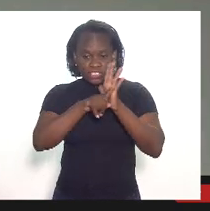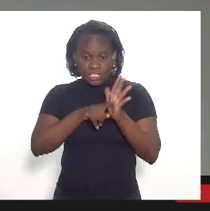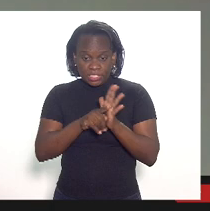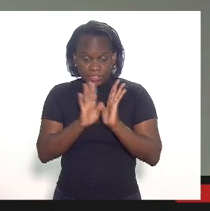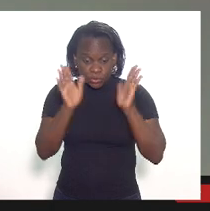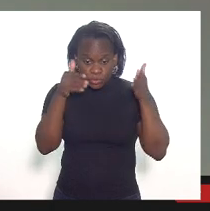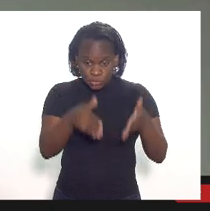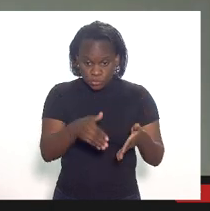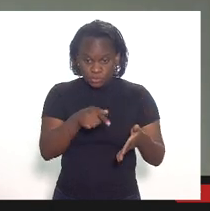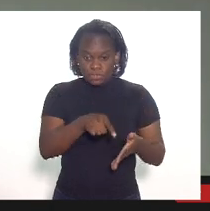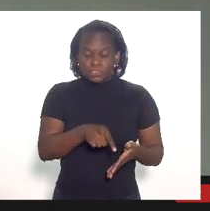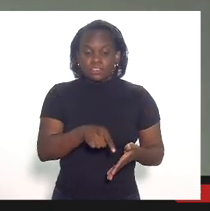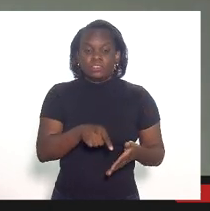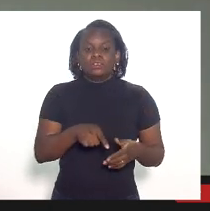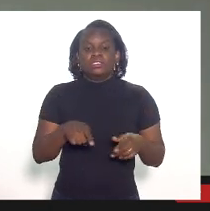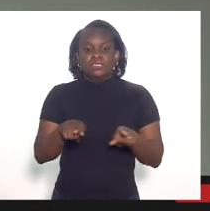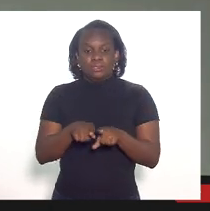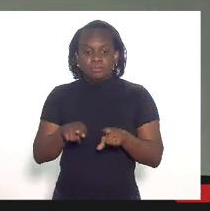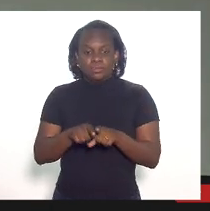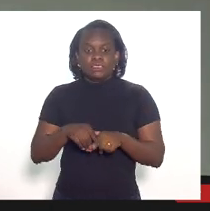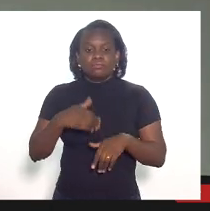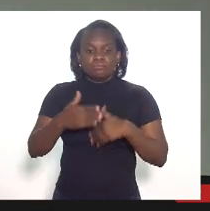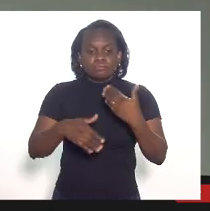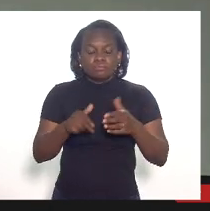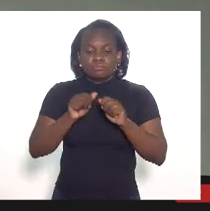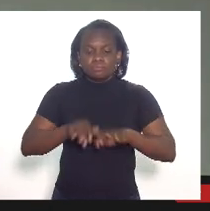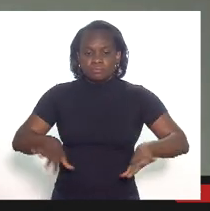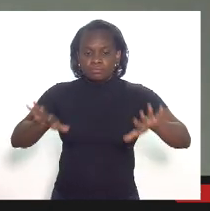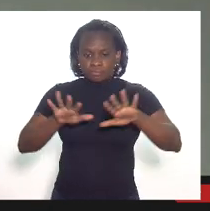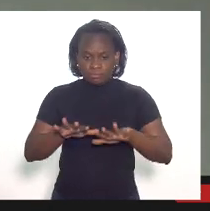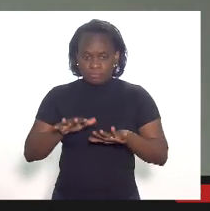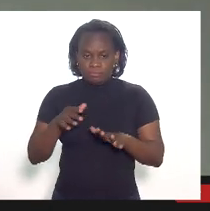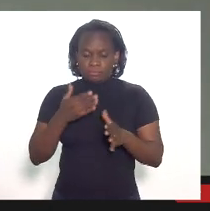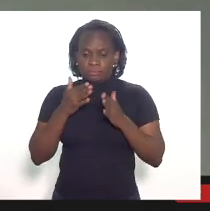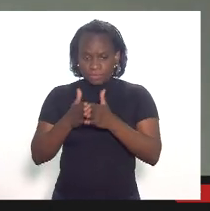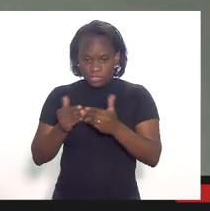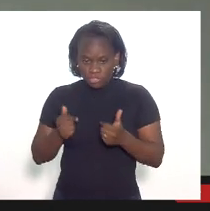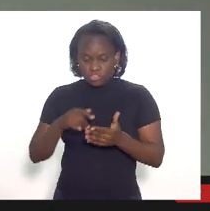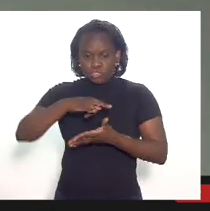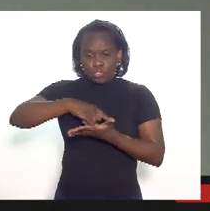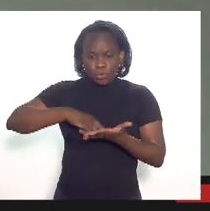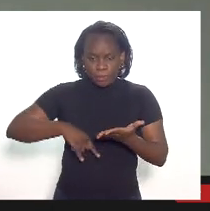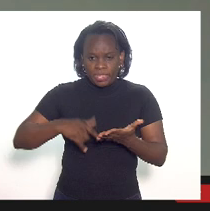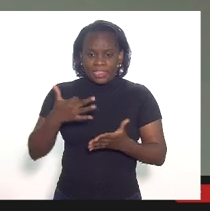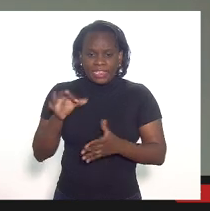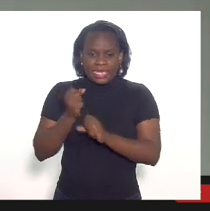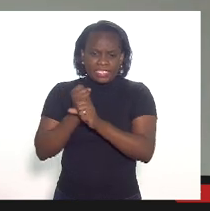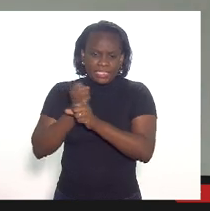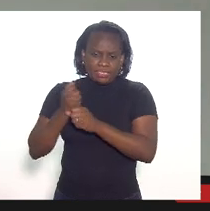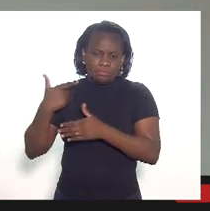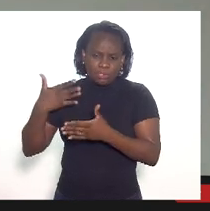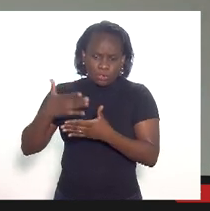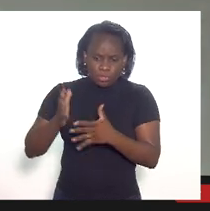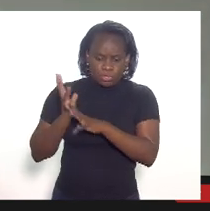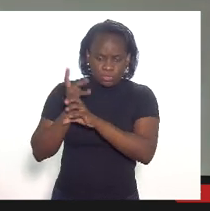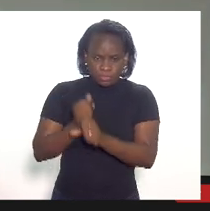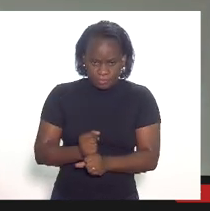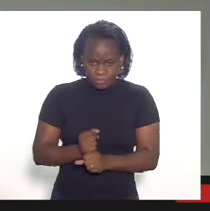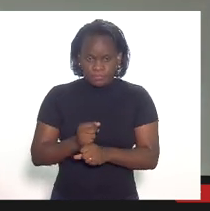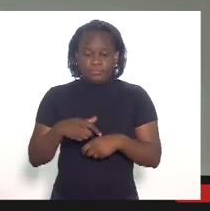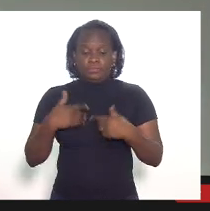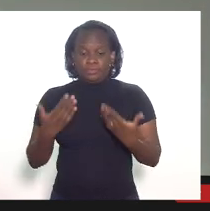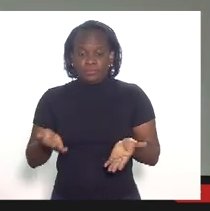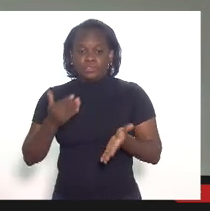específica e desembocou nesse pedido mais amplo de documentos dos últimos 10 anos. Aí, então, a